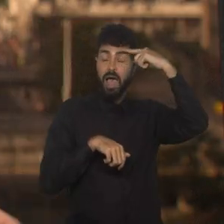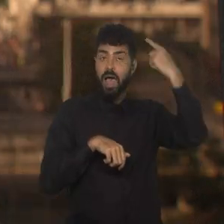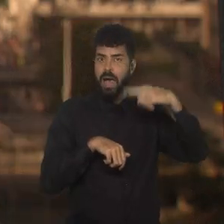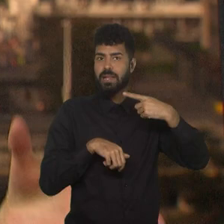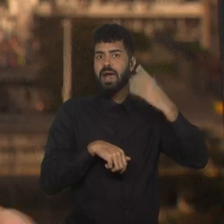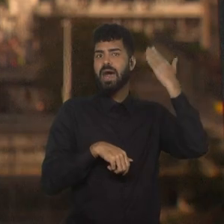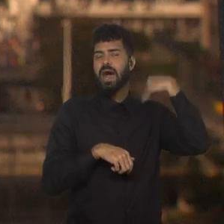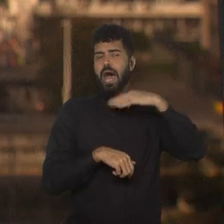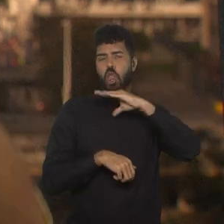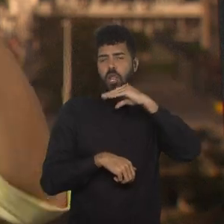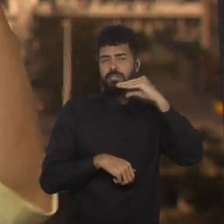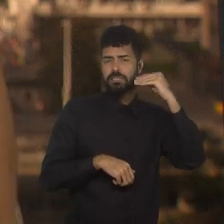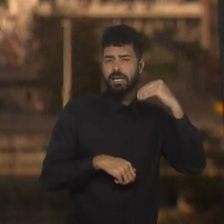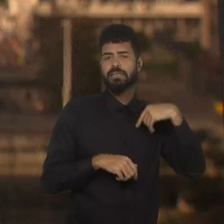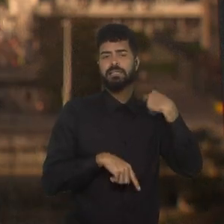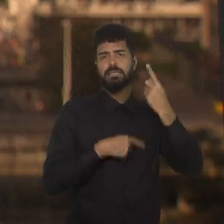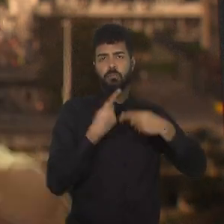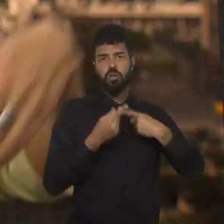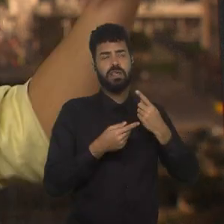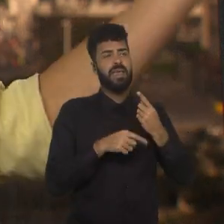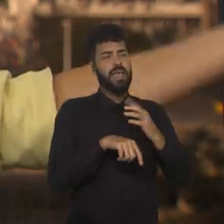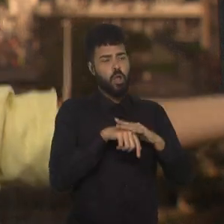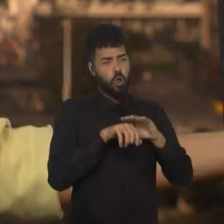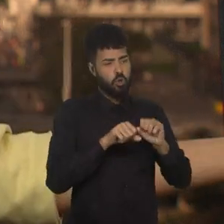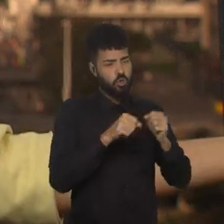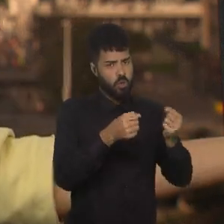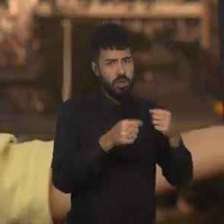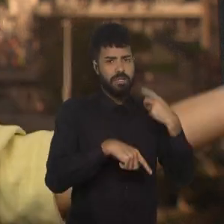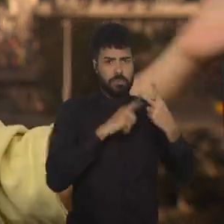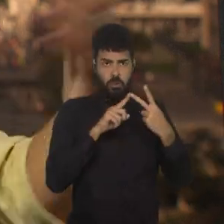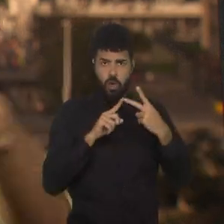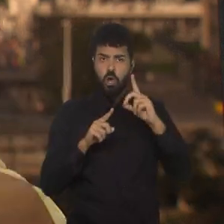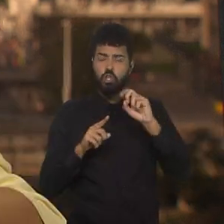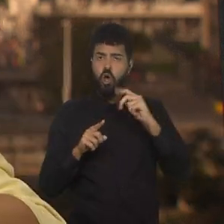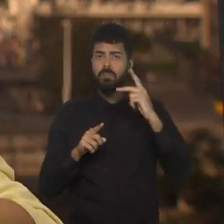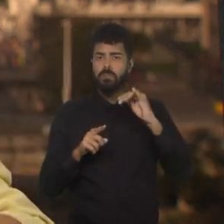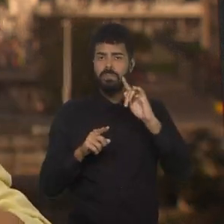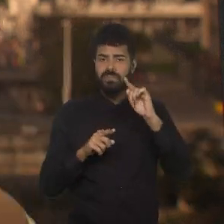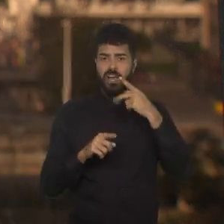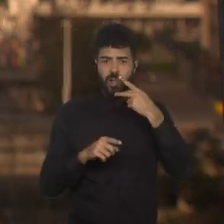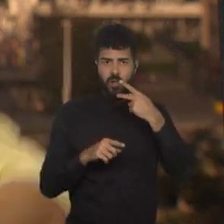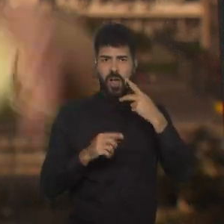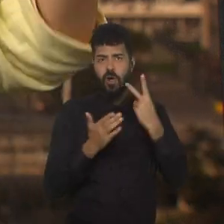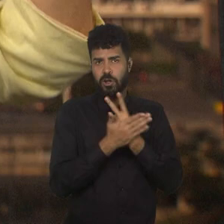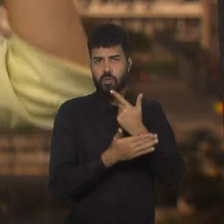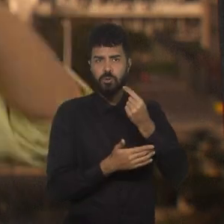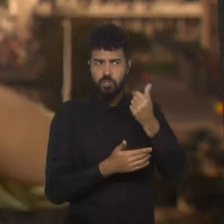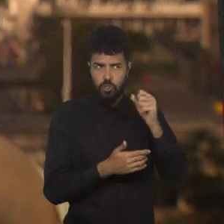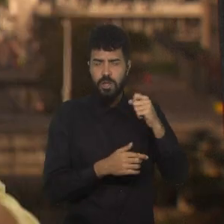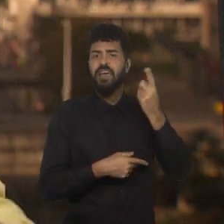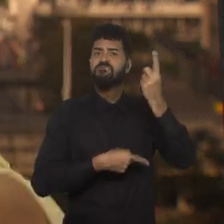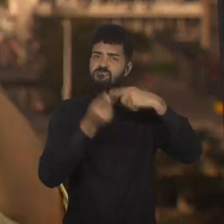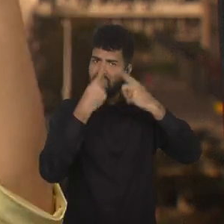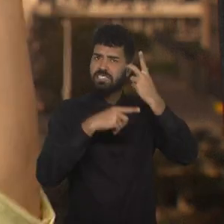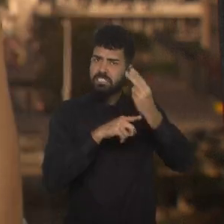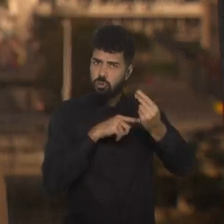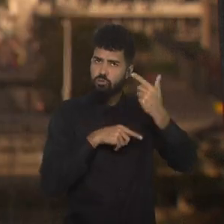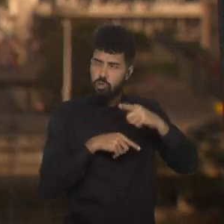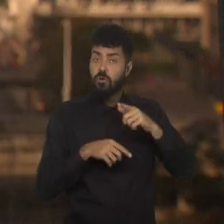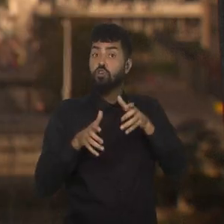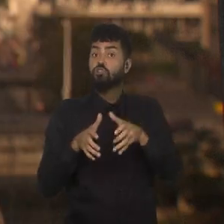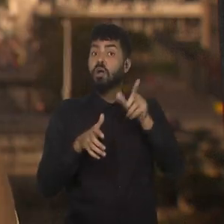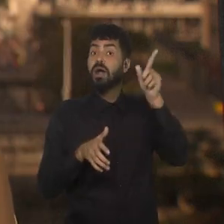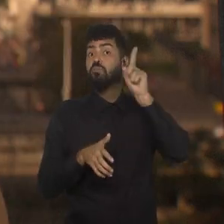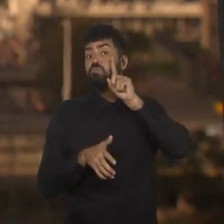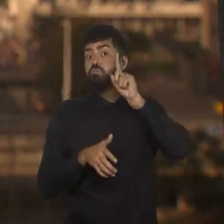adolescência, deu a volta por cima, teve essa questão, que a Tati falou, doping, deu a volta por cima de novo, joga na Liga